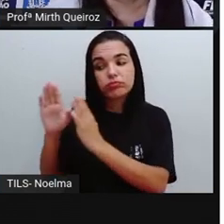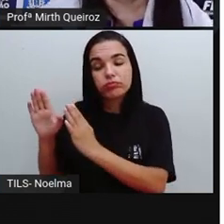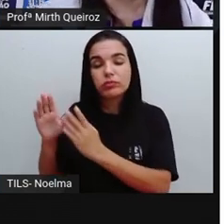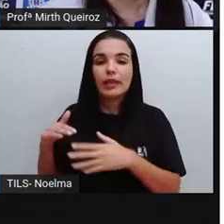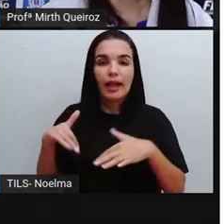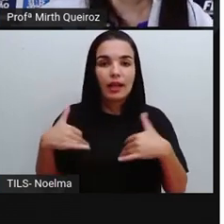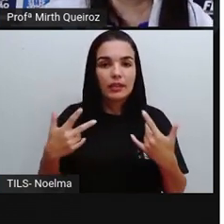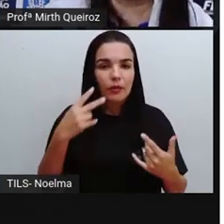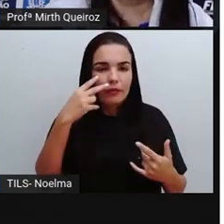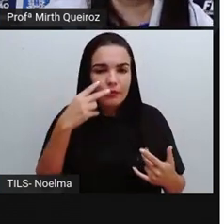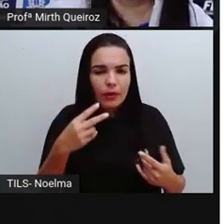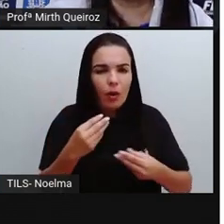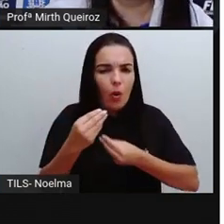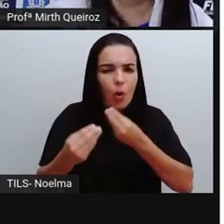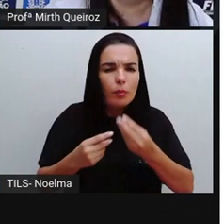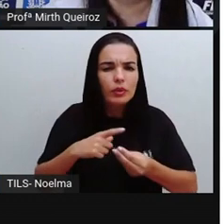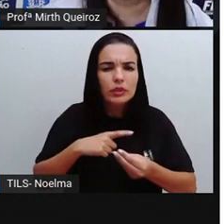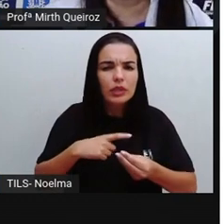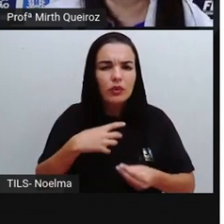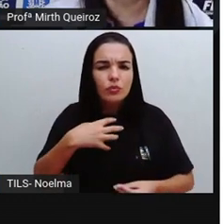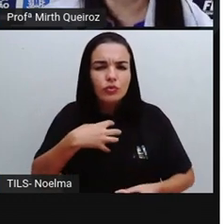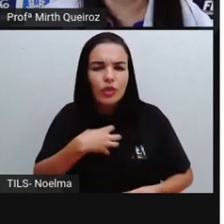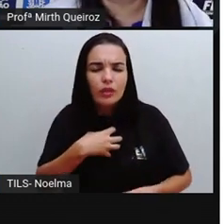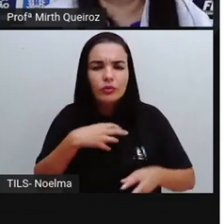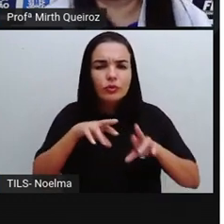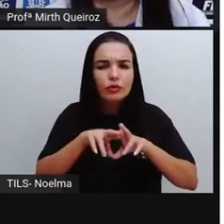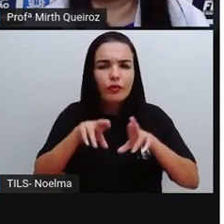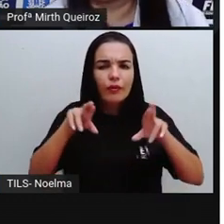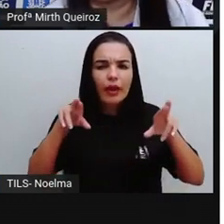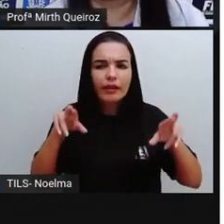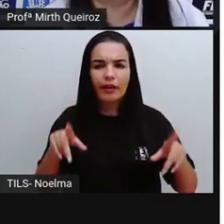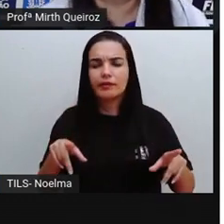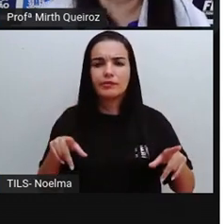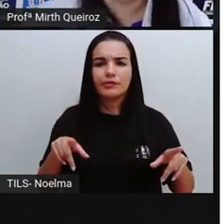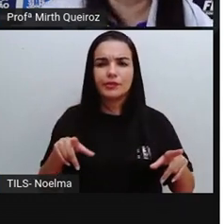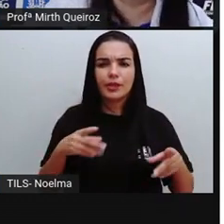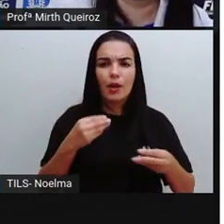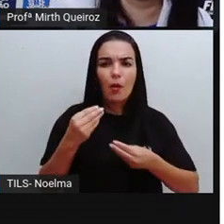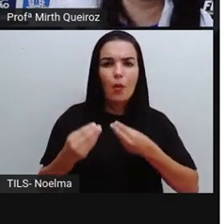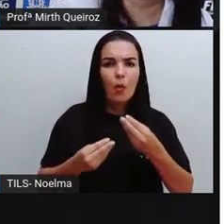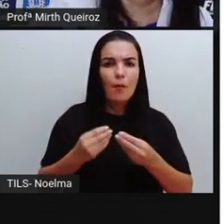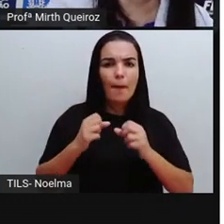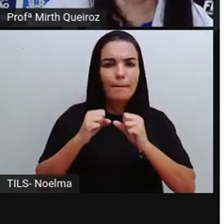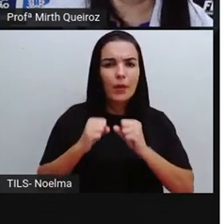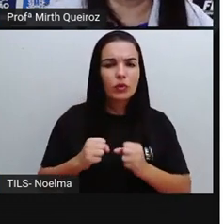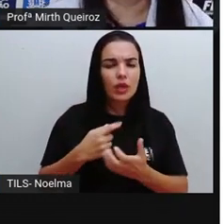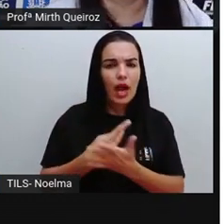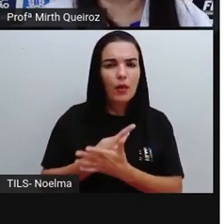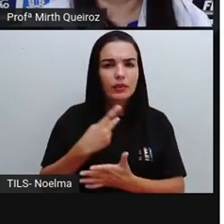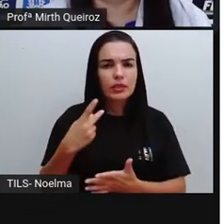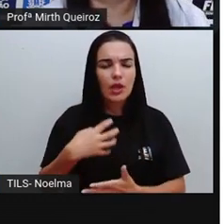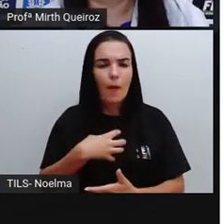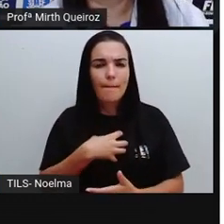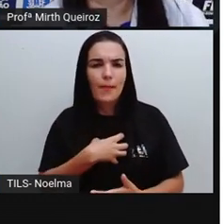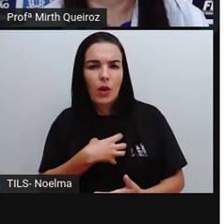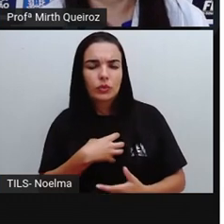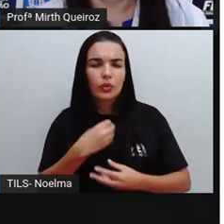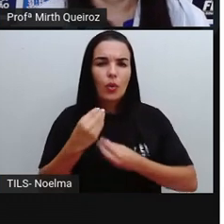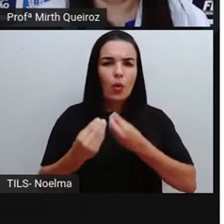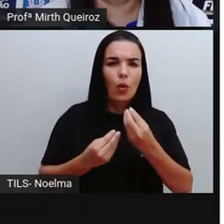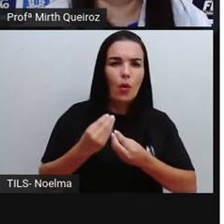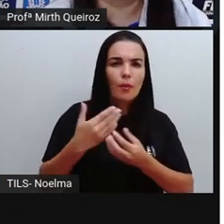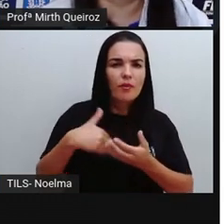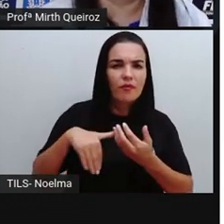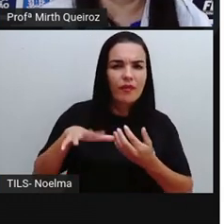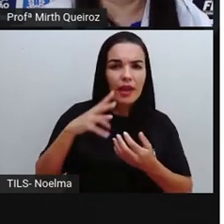Então, a forma como nos posicionamos vai interferir do modo como a gente vai